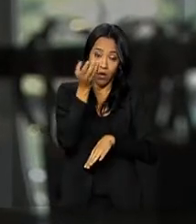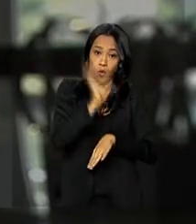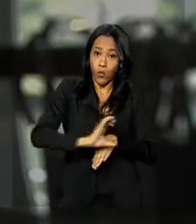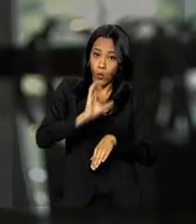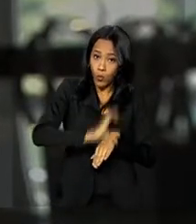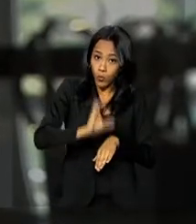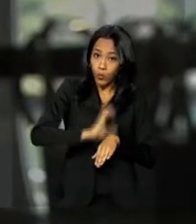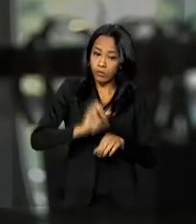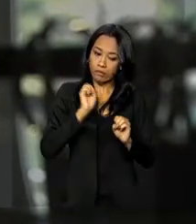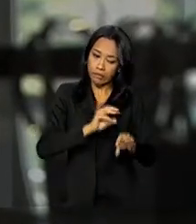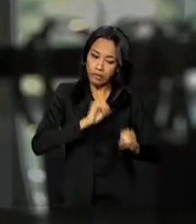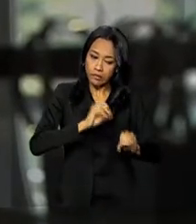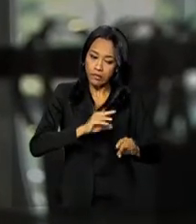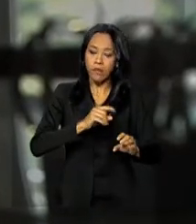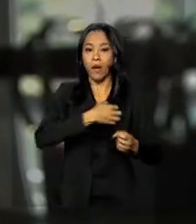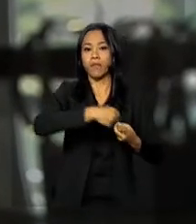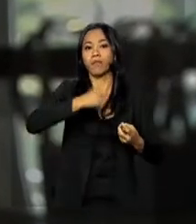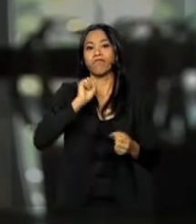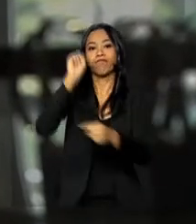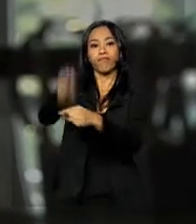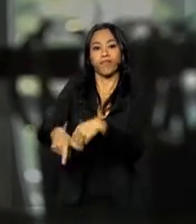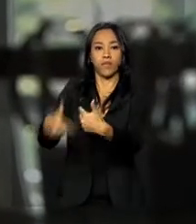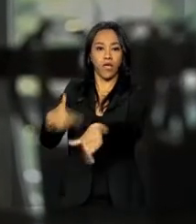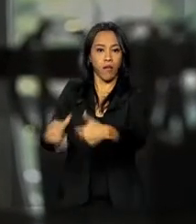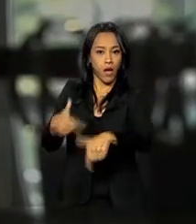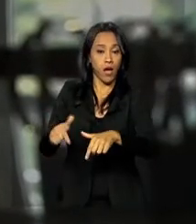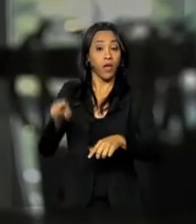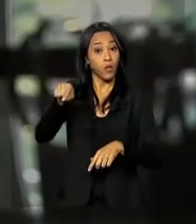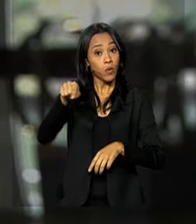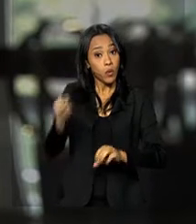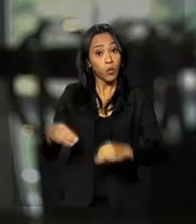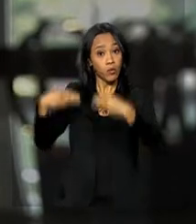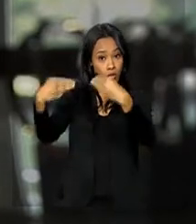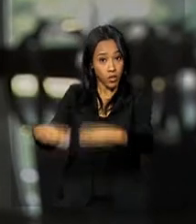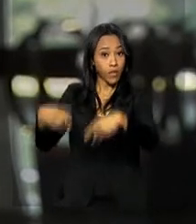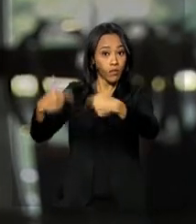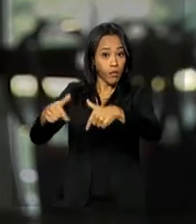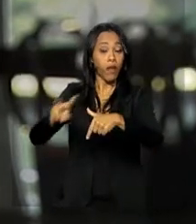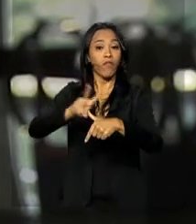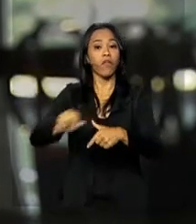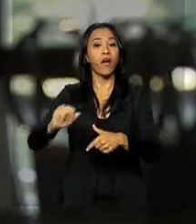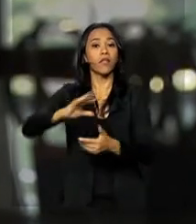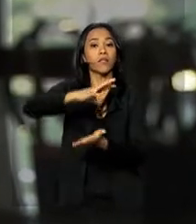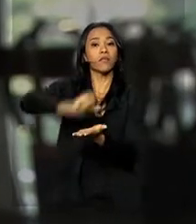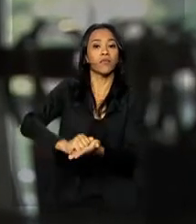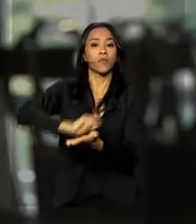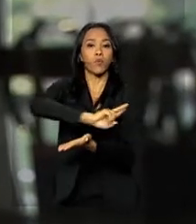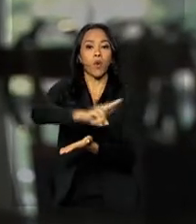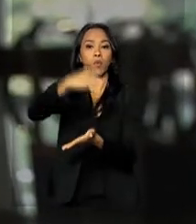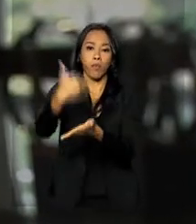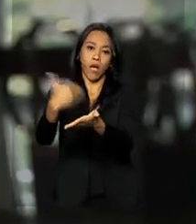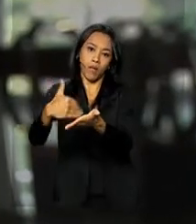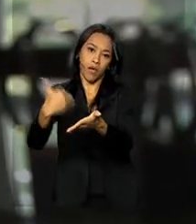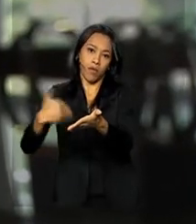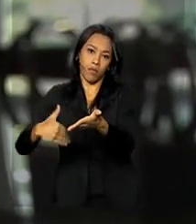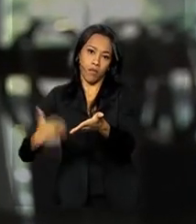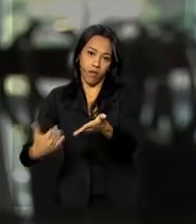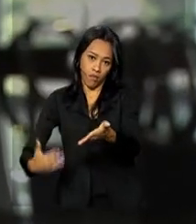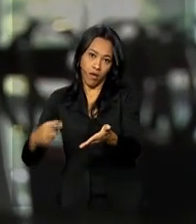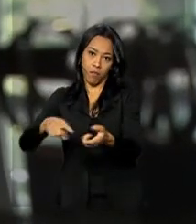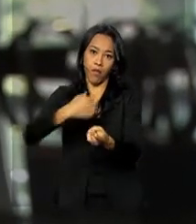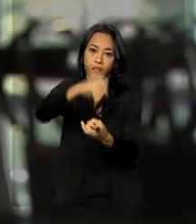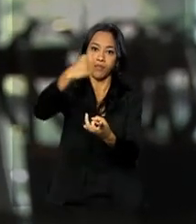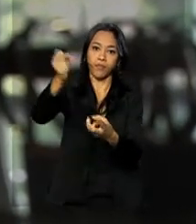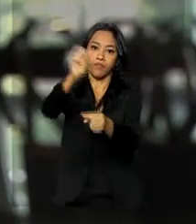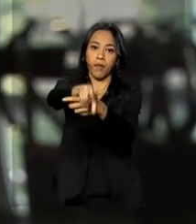inserção no mercado de trabalho. O Ministério do Trabalho e Emprego também vai começar o cadastro deles para a empregabilidade. Então, eles